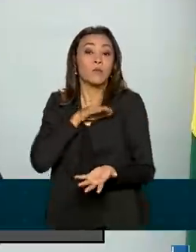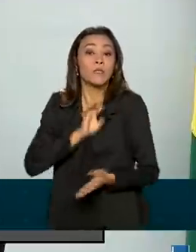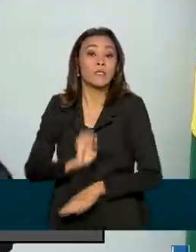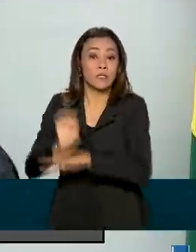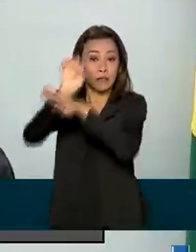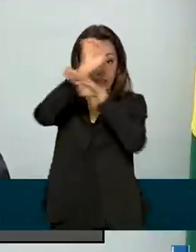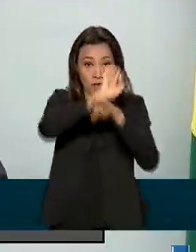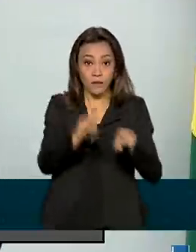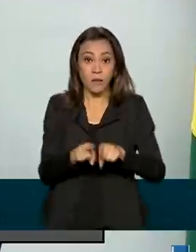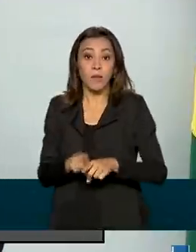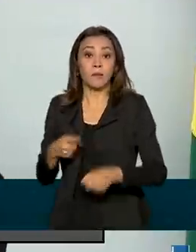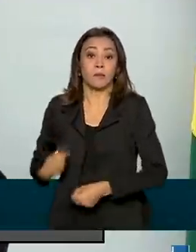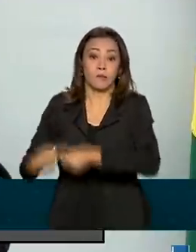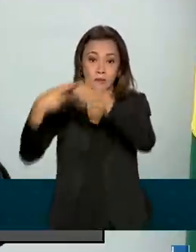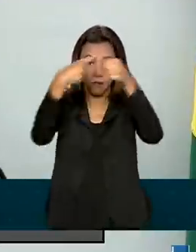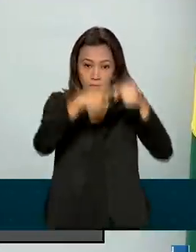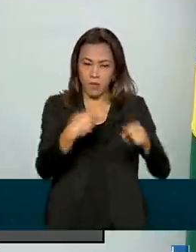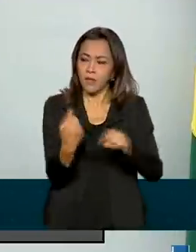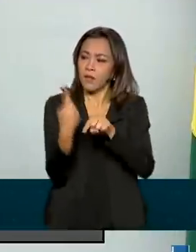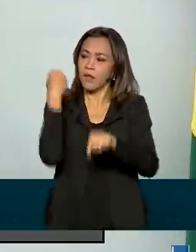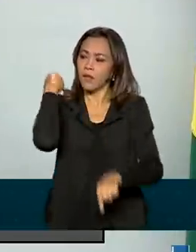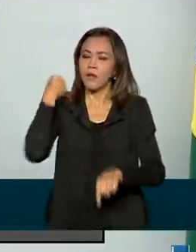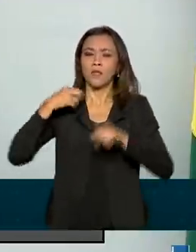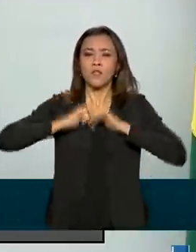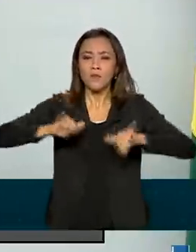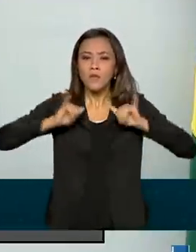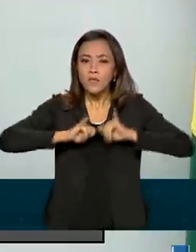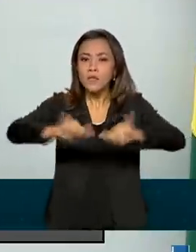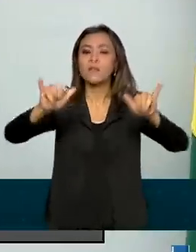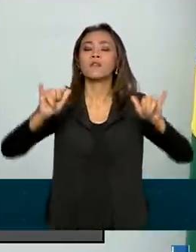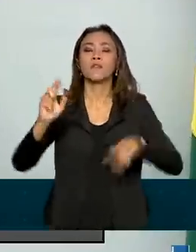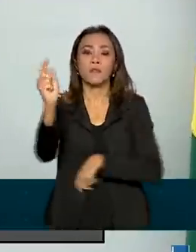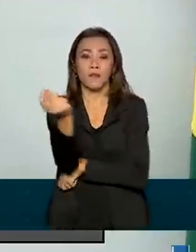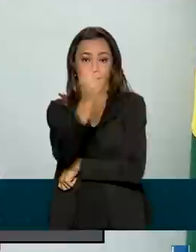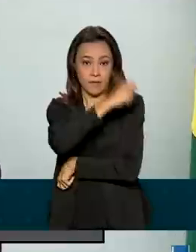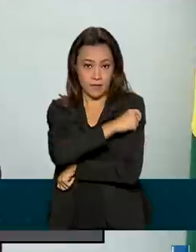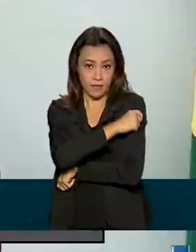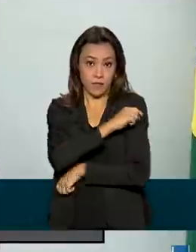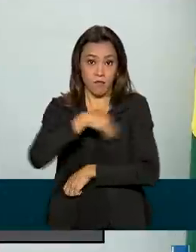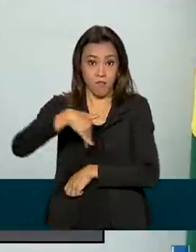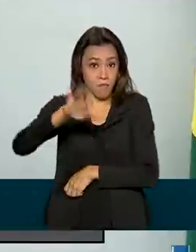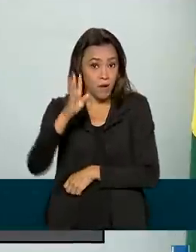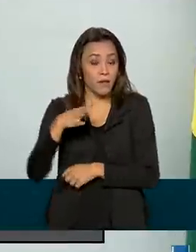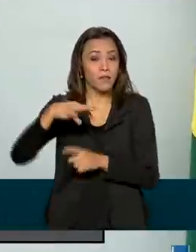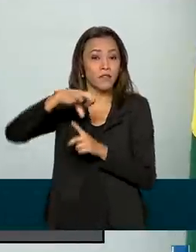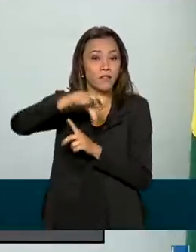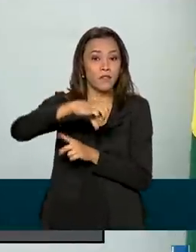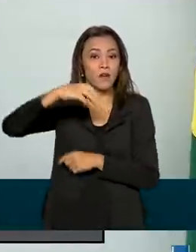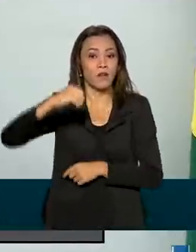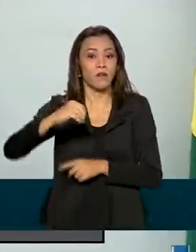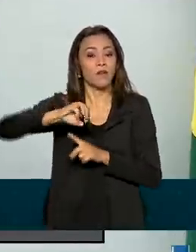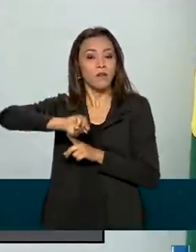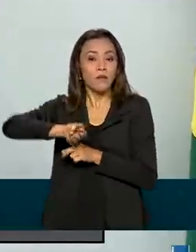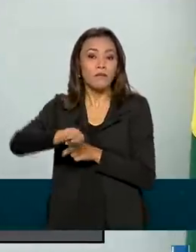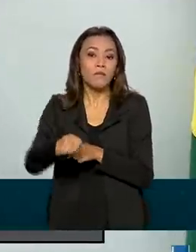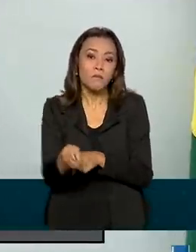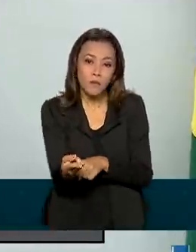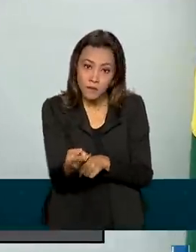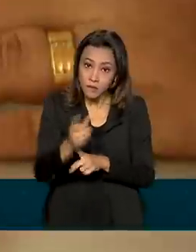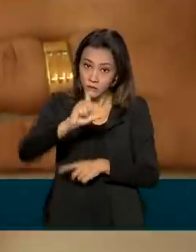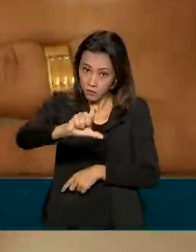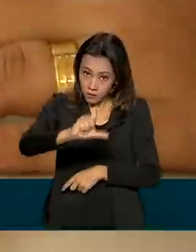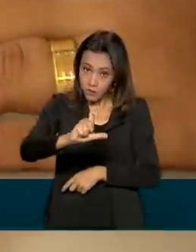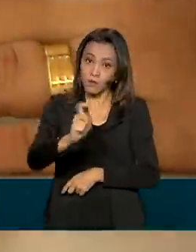distribuímos, desde o início da nossa campanha de vacinação, mais de 90 milhões de